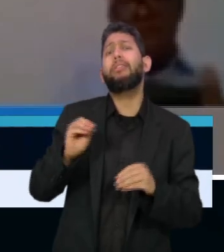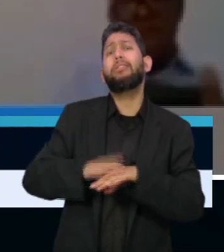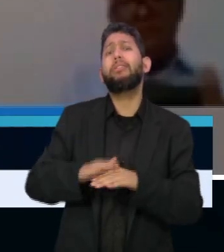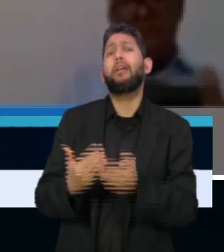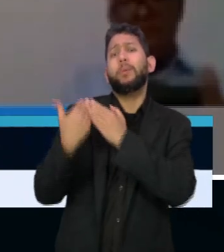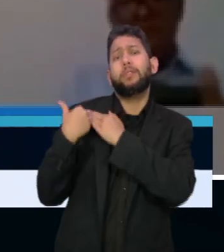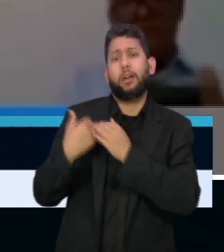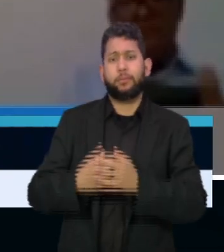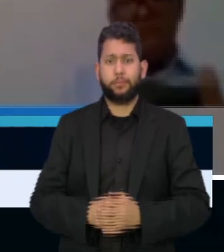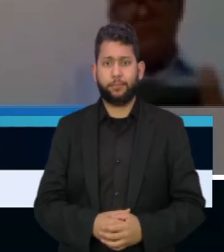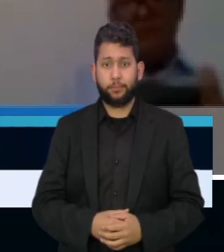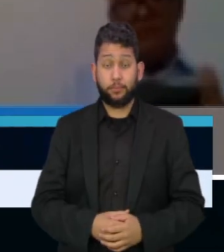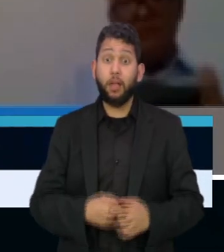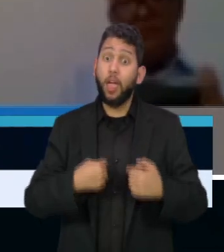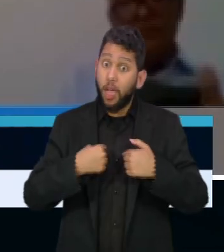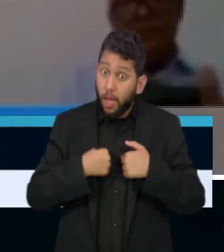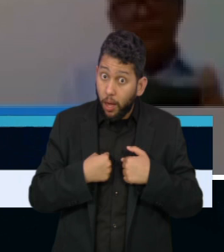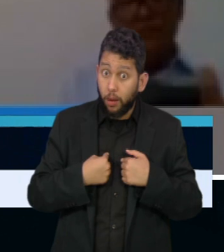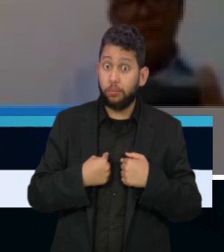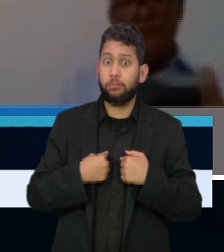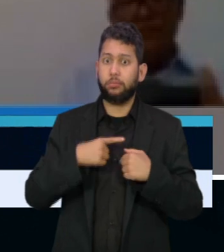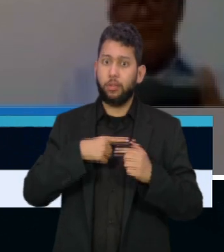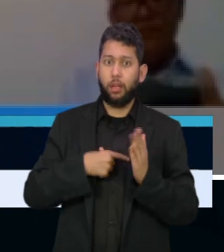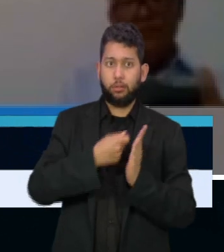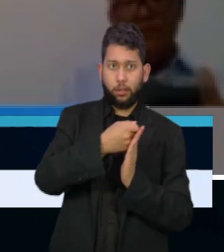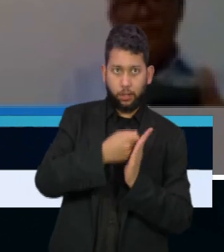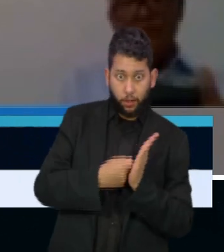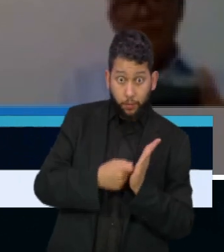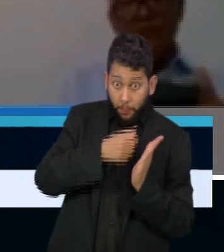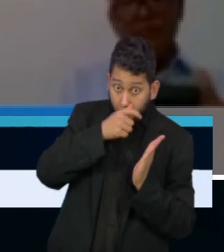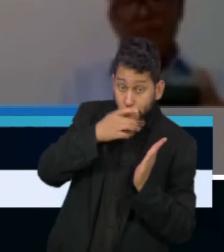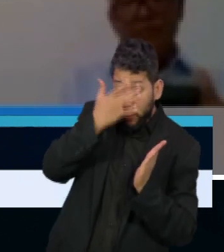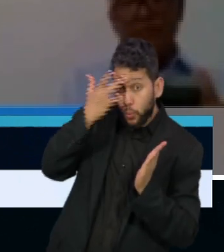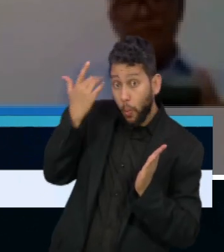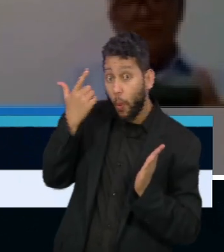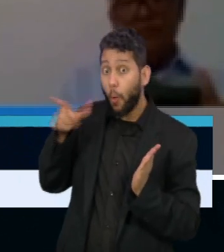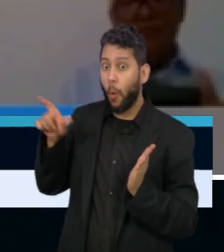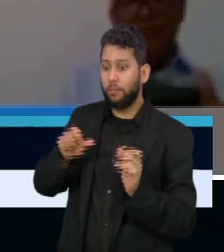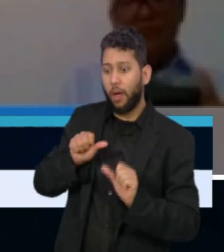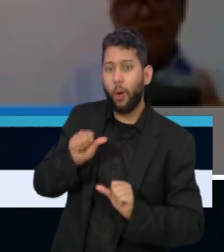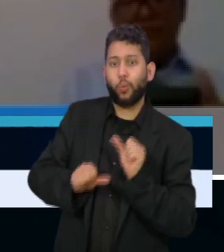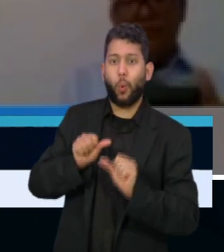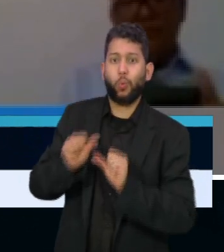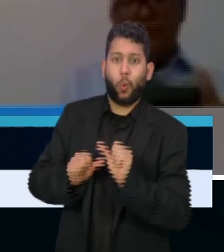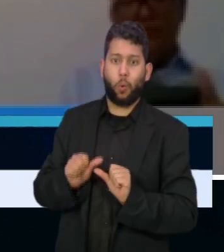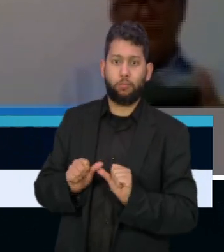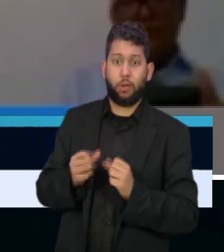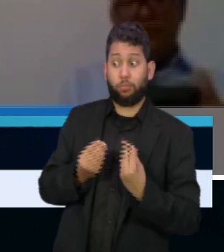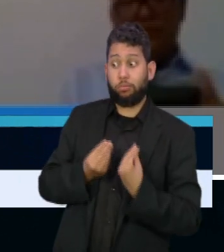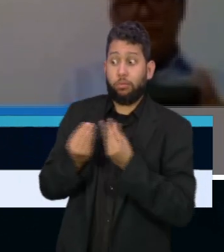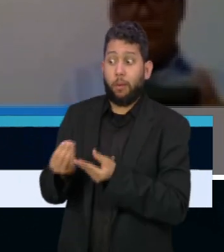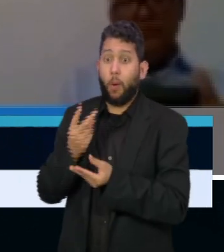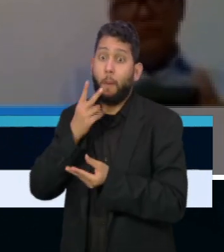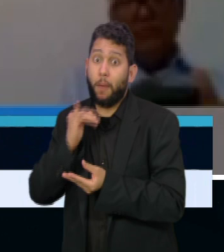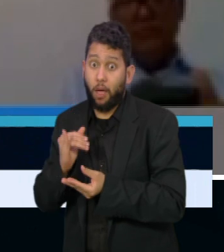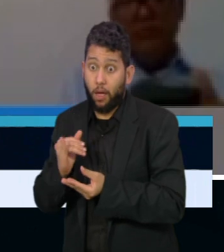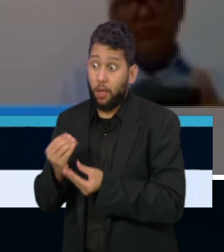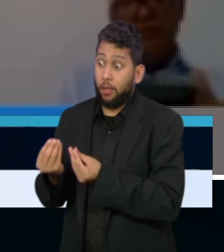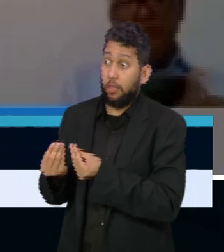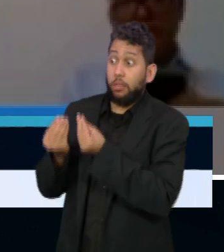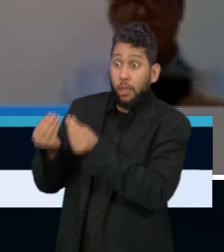Esse arquivo foi alterado depois que eu passei para o meu pai. No meu